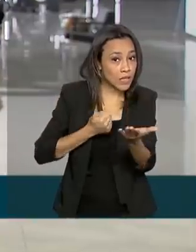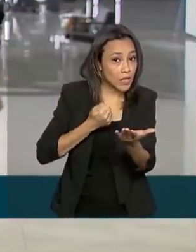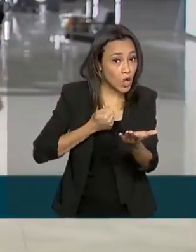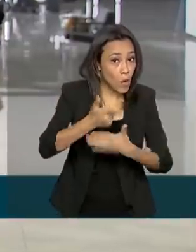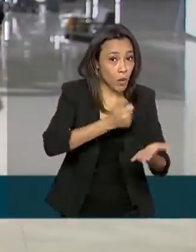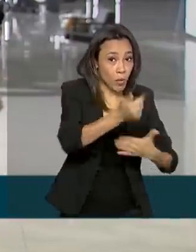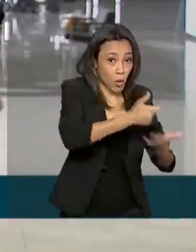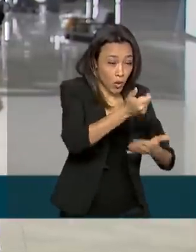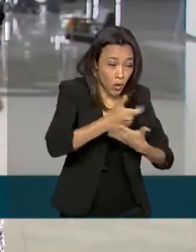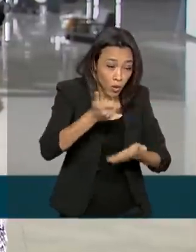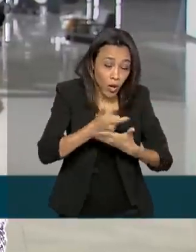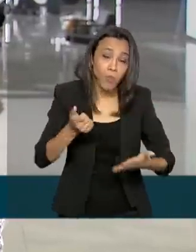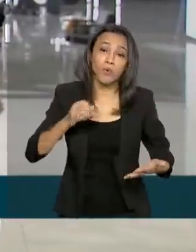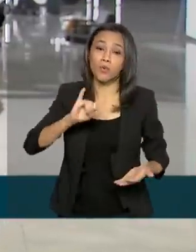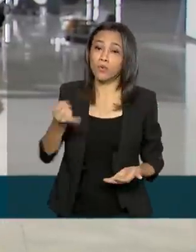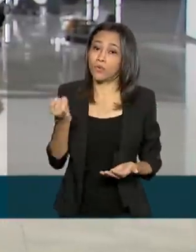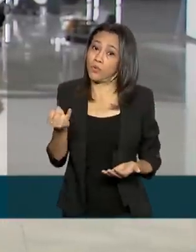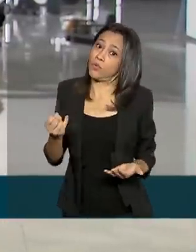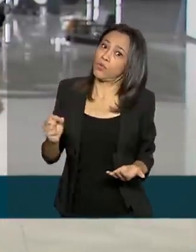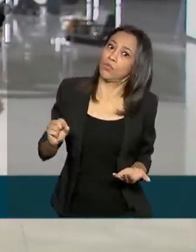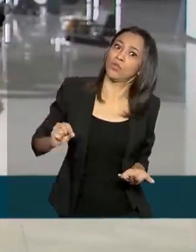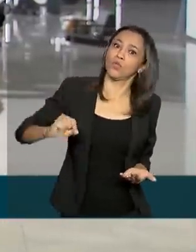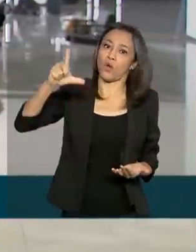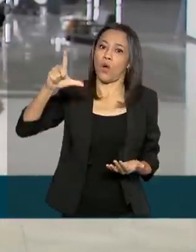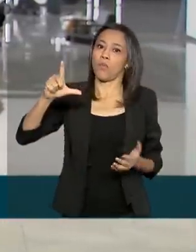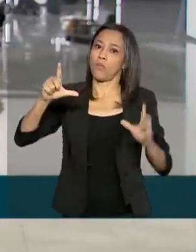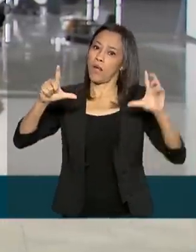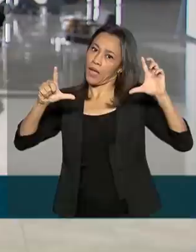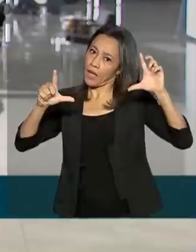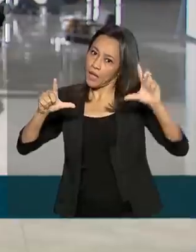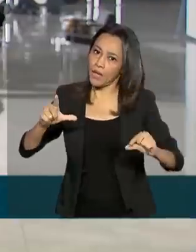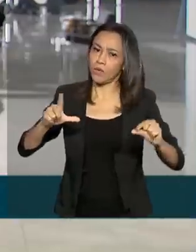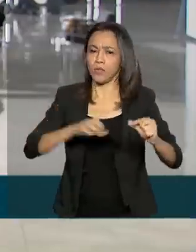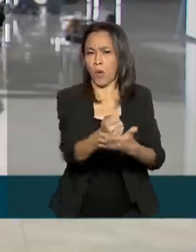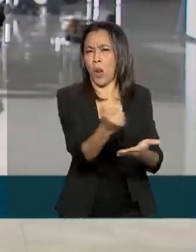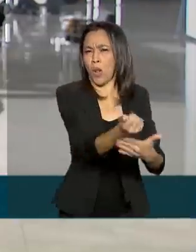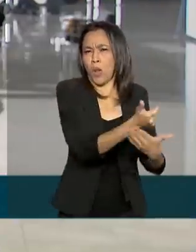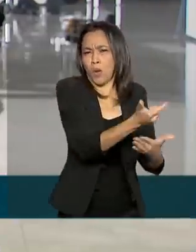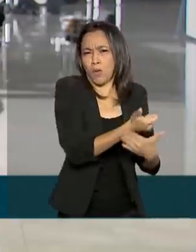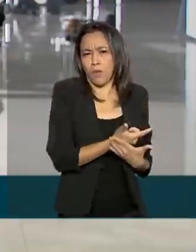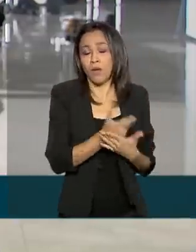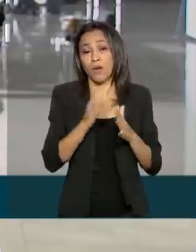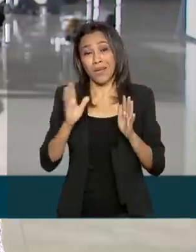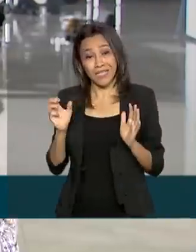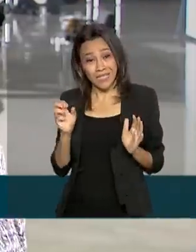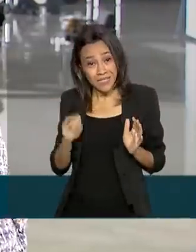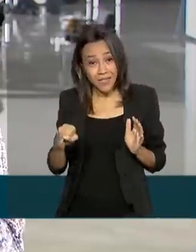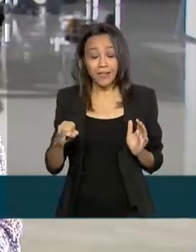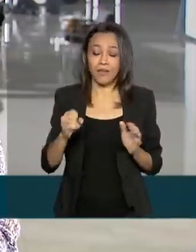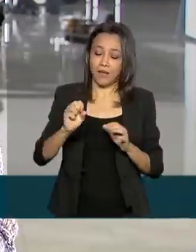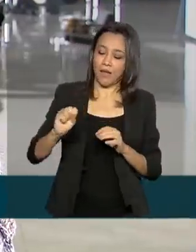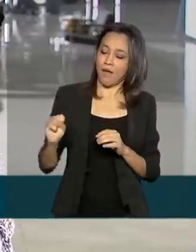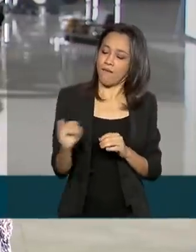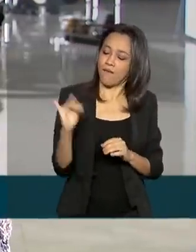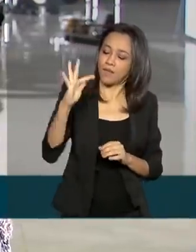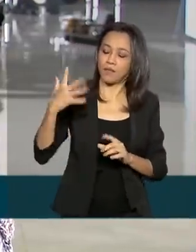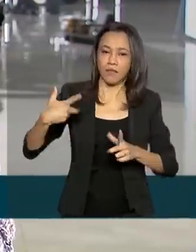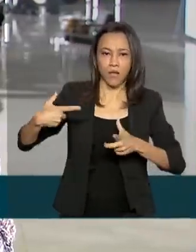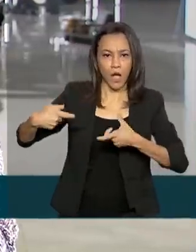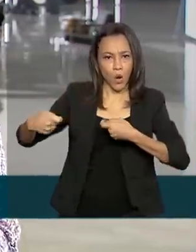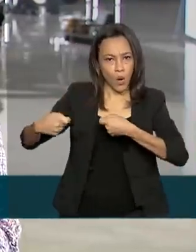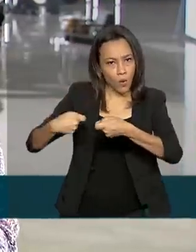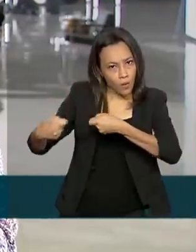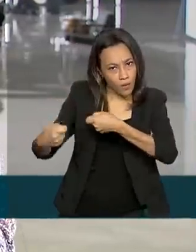sobem para frear esse consumo. Já se a inflação está controlada, como é o caso de